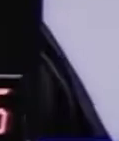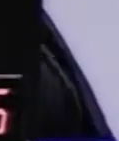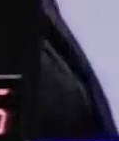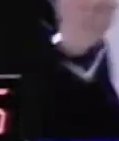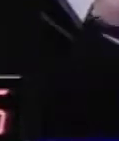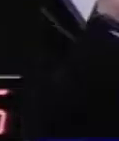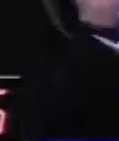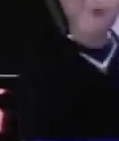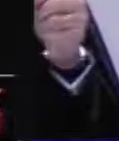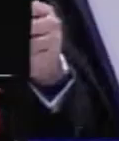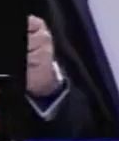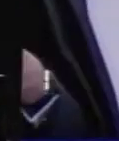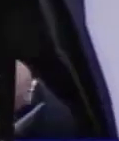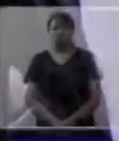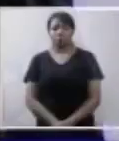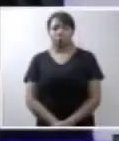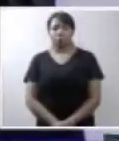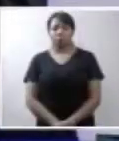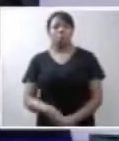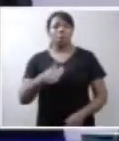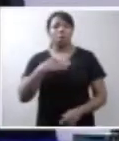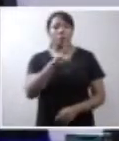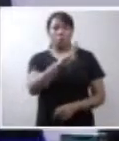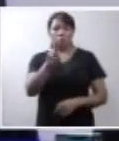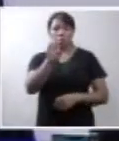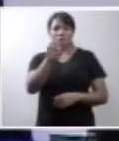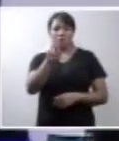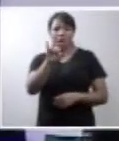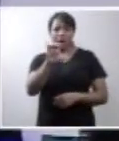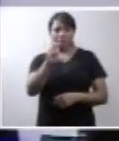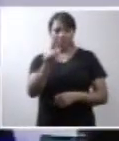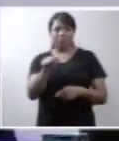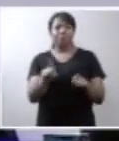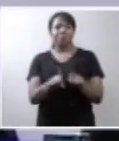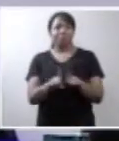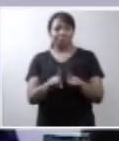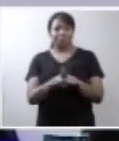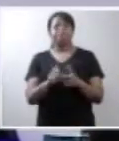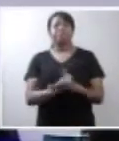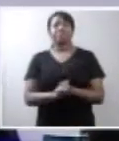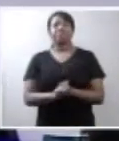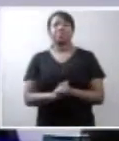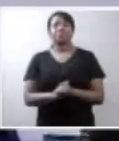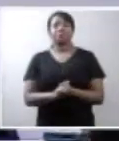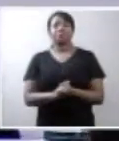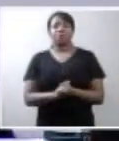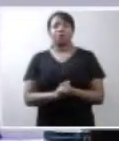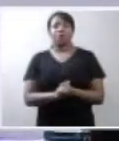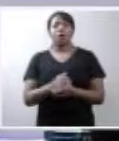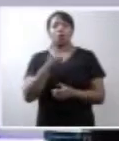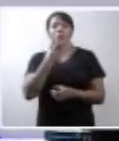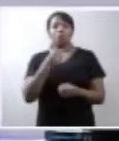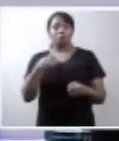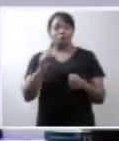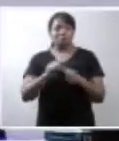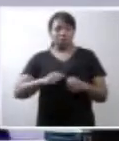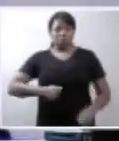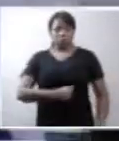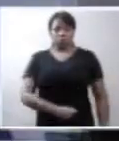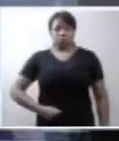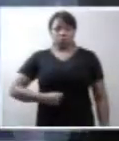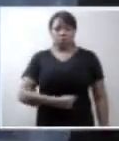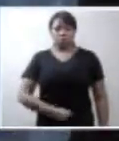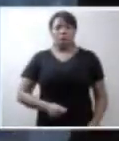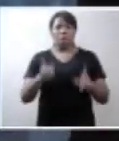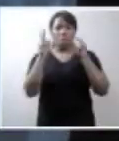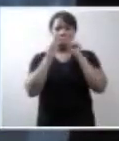Eu sou a Erika Souza do Nascimento. Eu sou Leandro Ferreira da Silva. Eu fui fazer o ultrassom